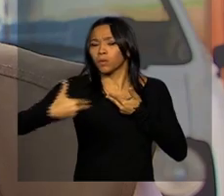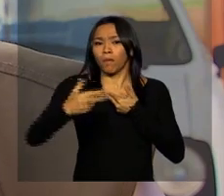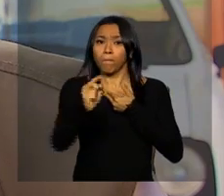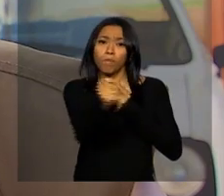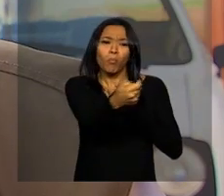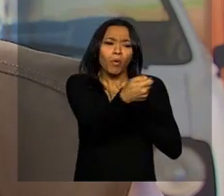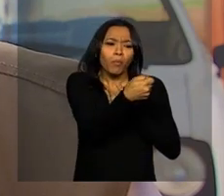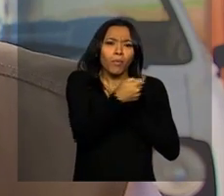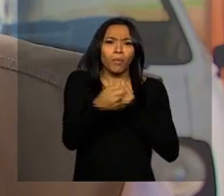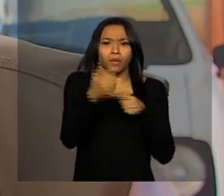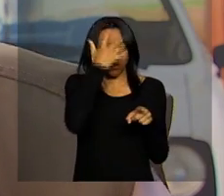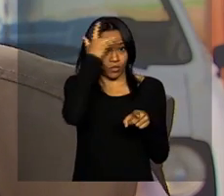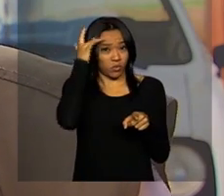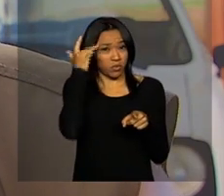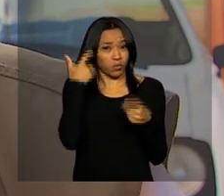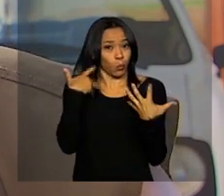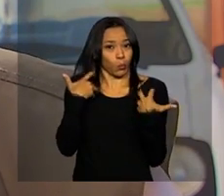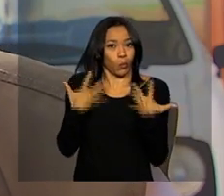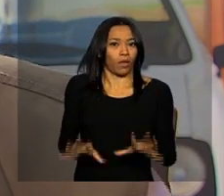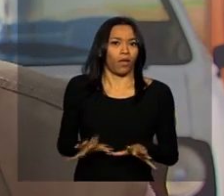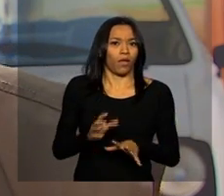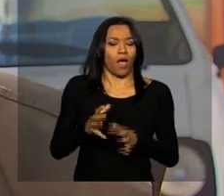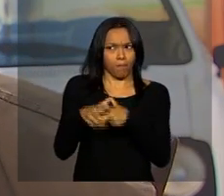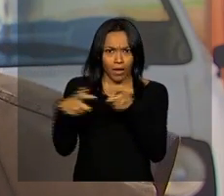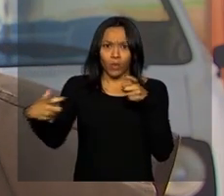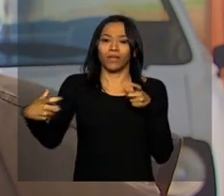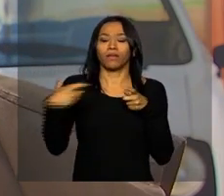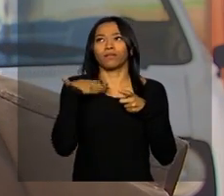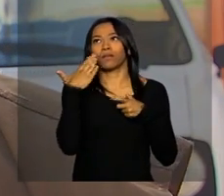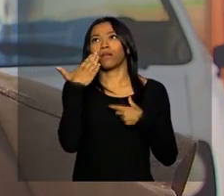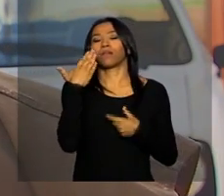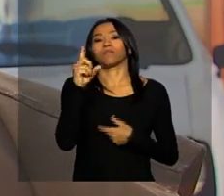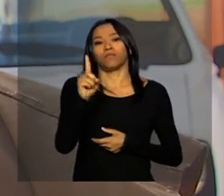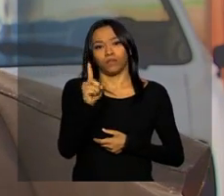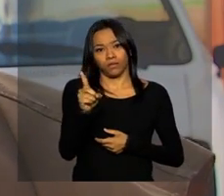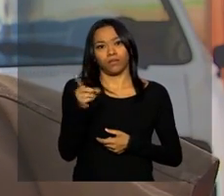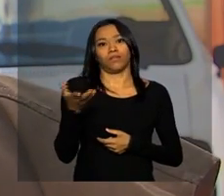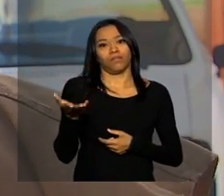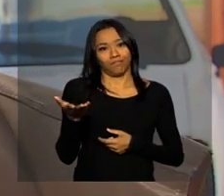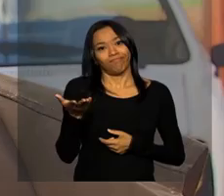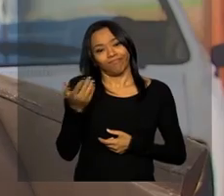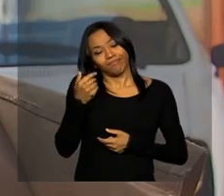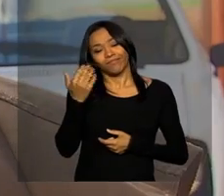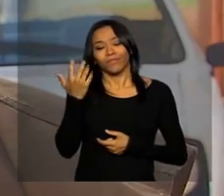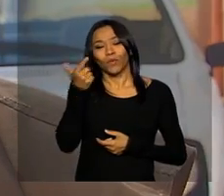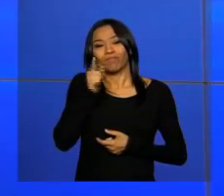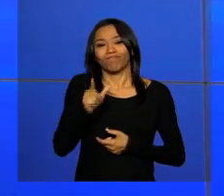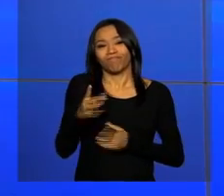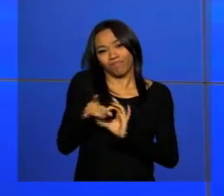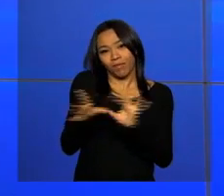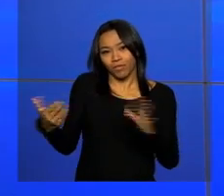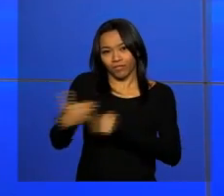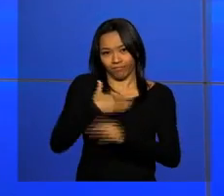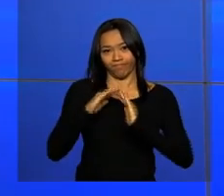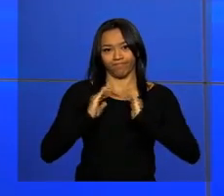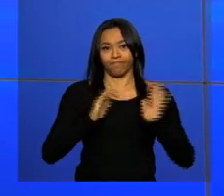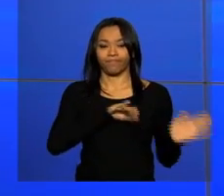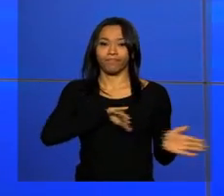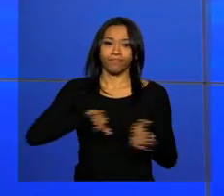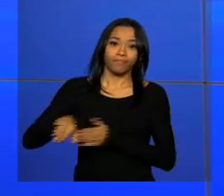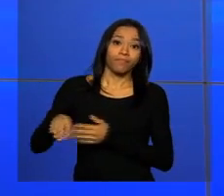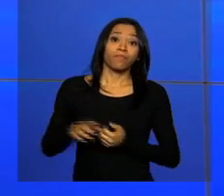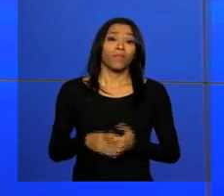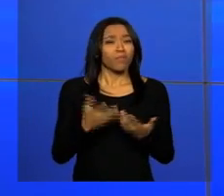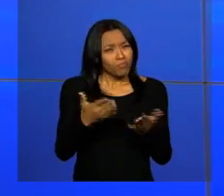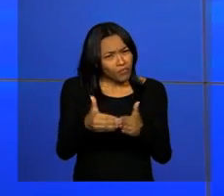pessoas rejeitam. A grande maioria, graças a Deus, está tendo uma boa aceitação. Pois é,